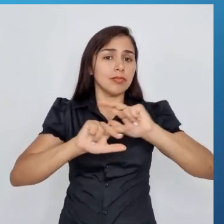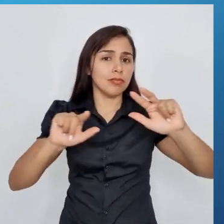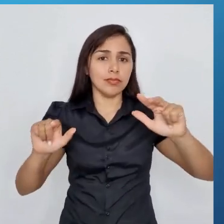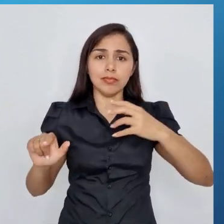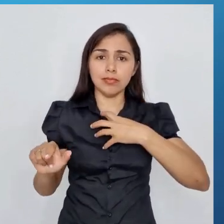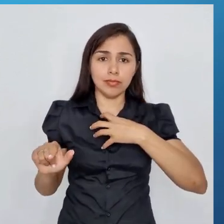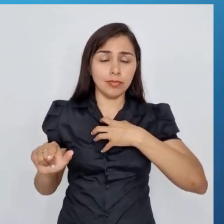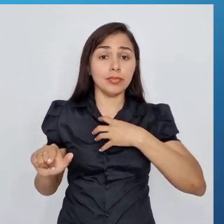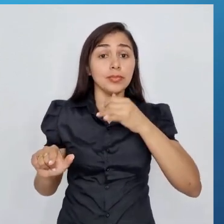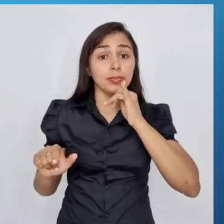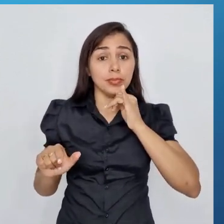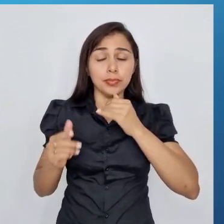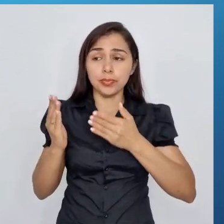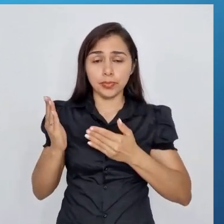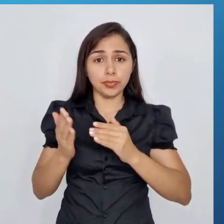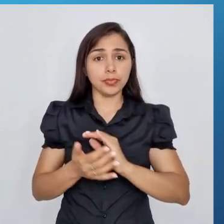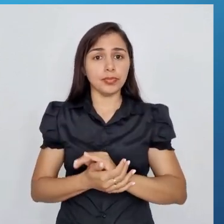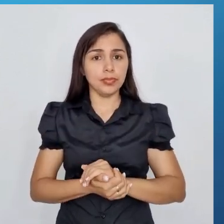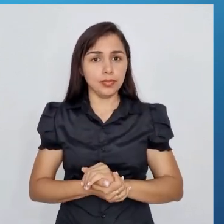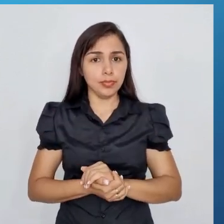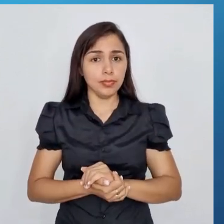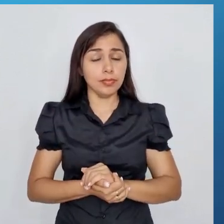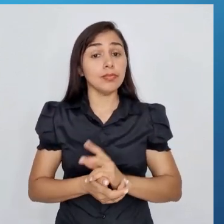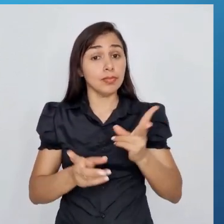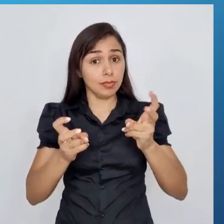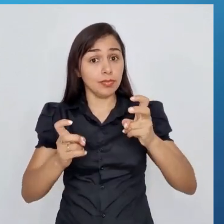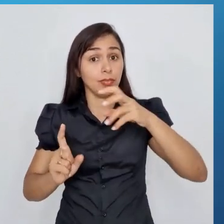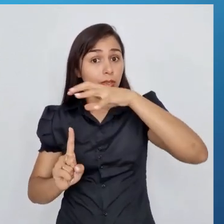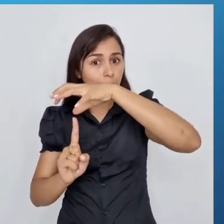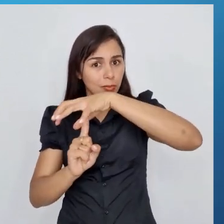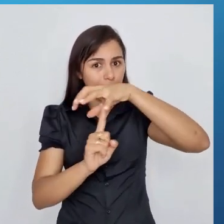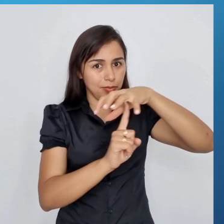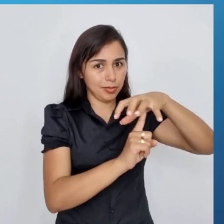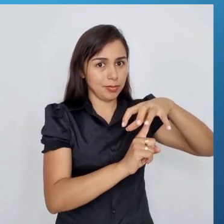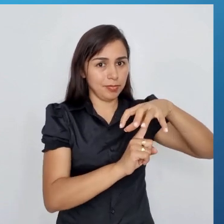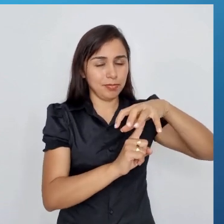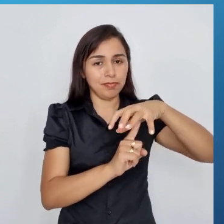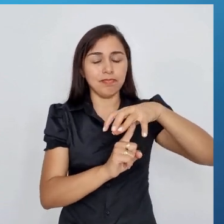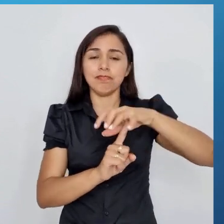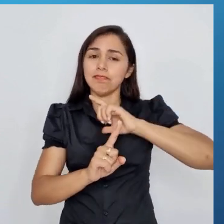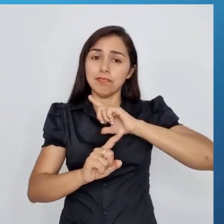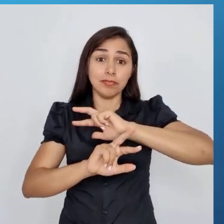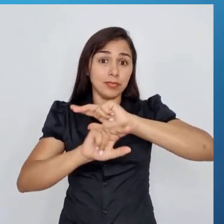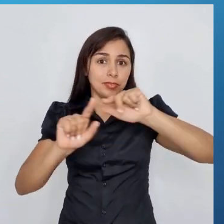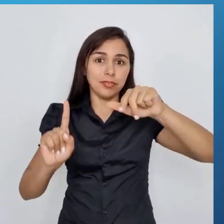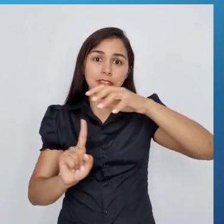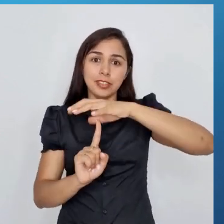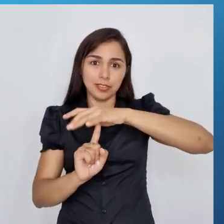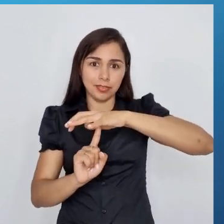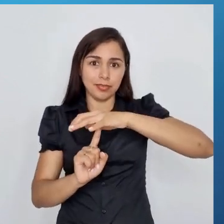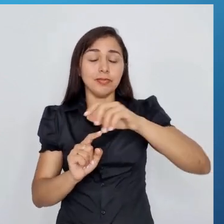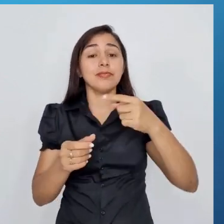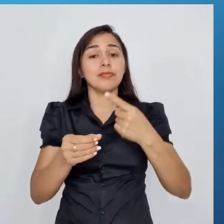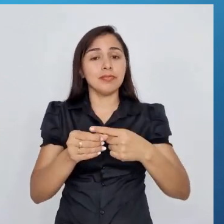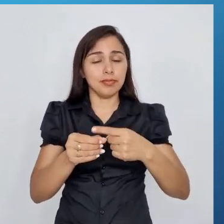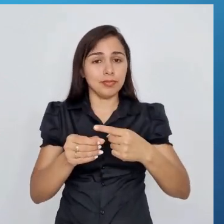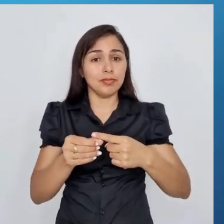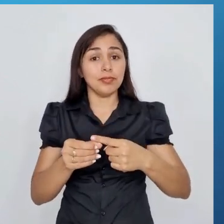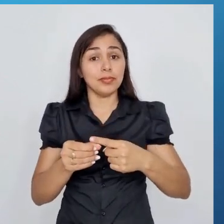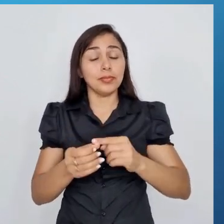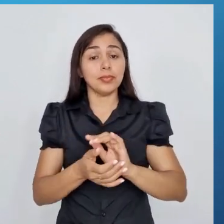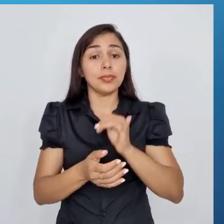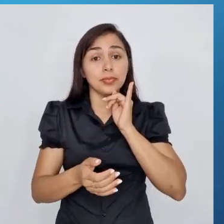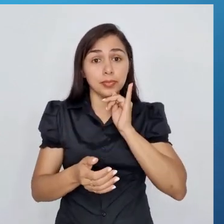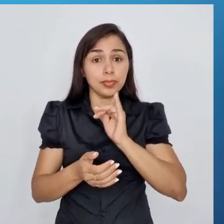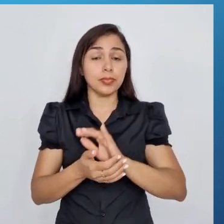Aqui no exemplo, a gente tem uma feira. Existem diversas feiras na nossa cidade. A gente tem a feira do Mercadinho,